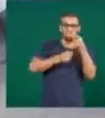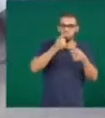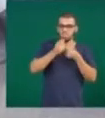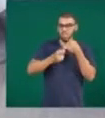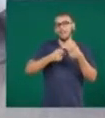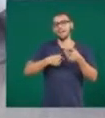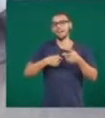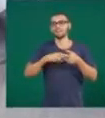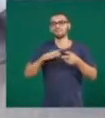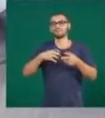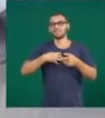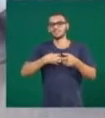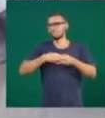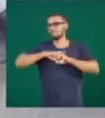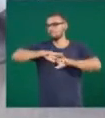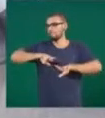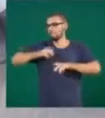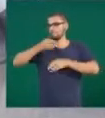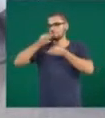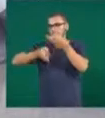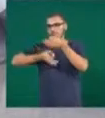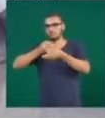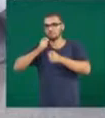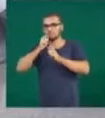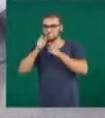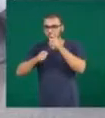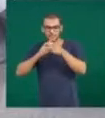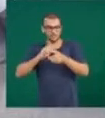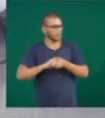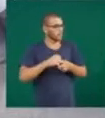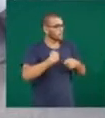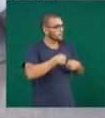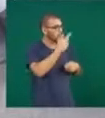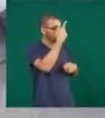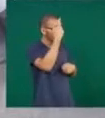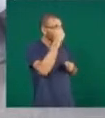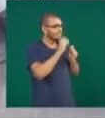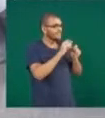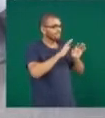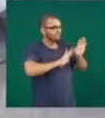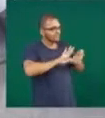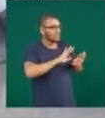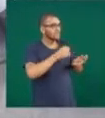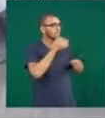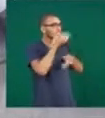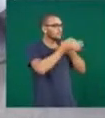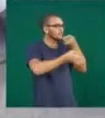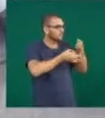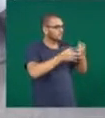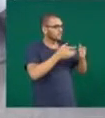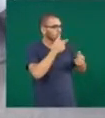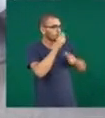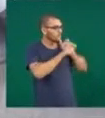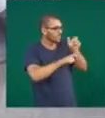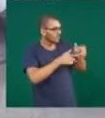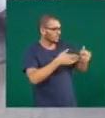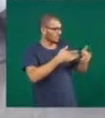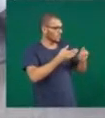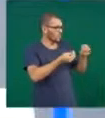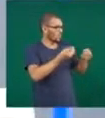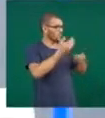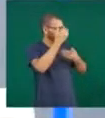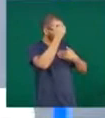Muito interessante. A ideia, então, é vigiar as palavras. Seria uma forma de trabalhar a gratidão dentro de si? Sim,